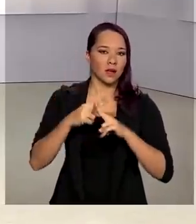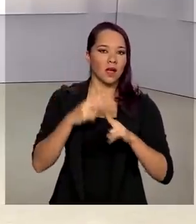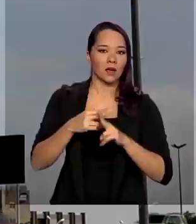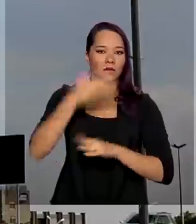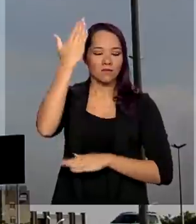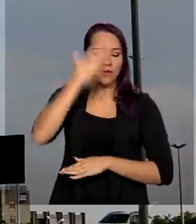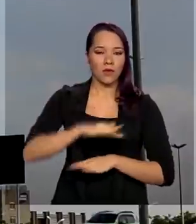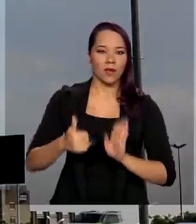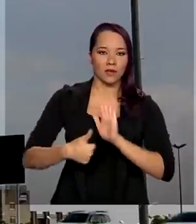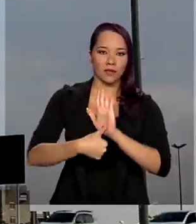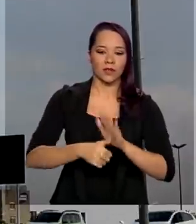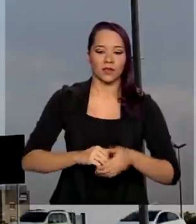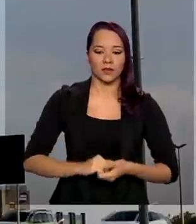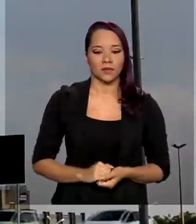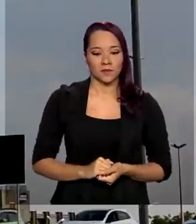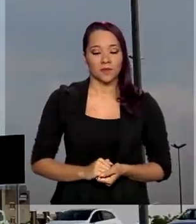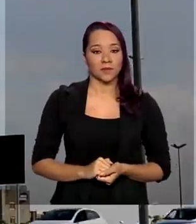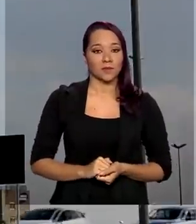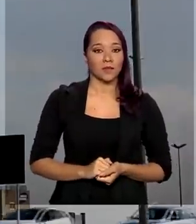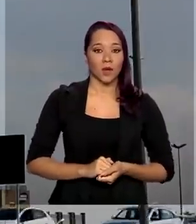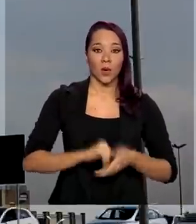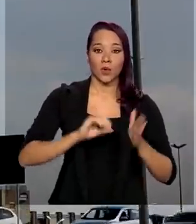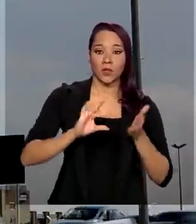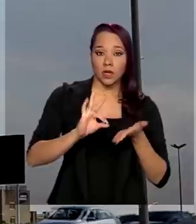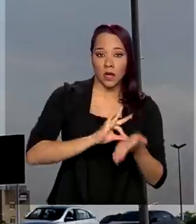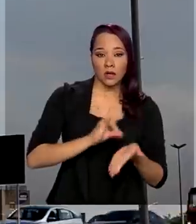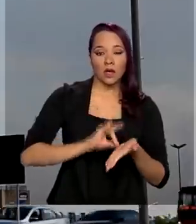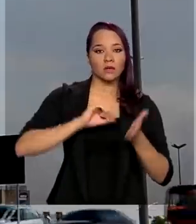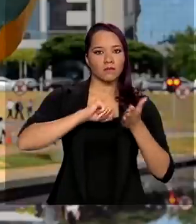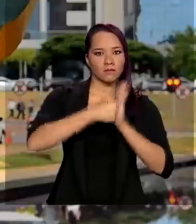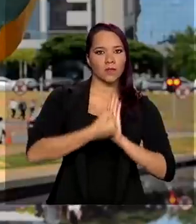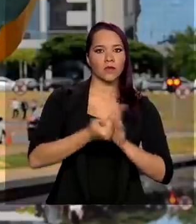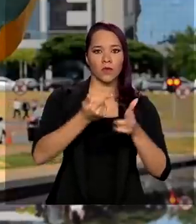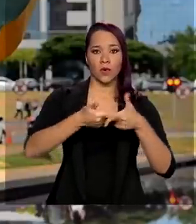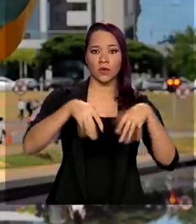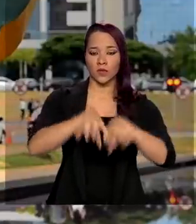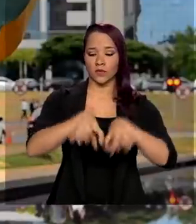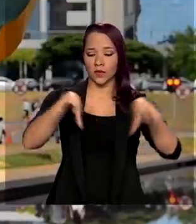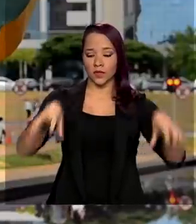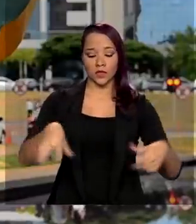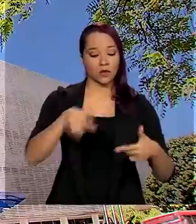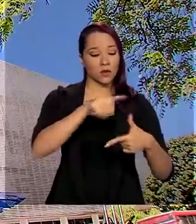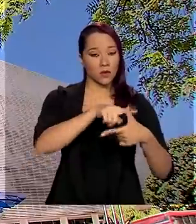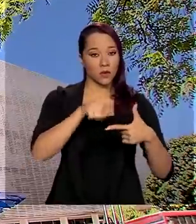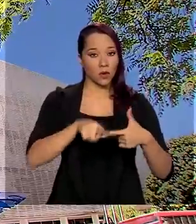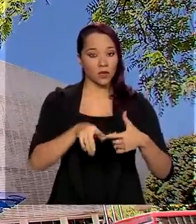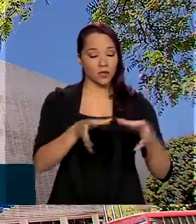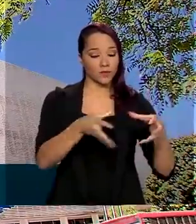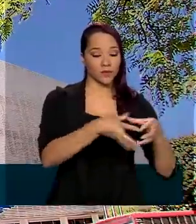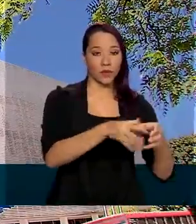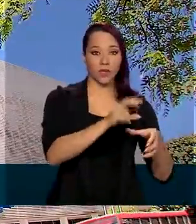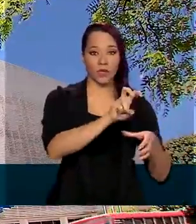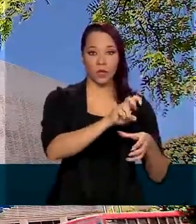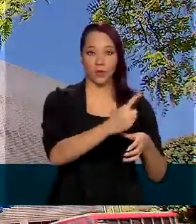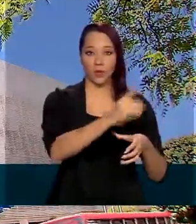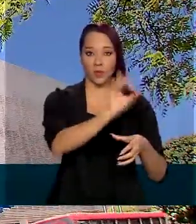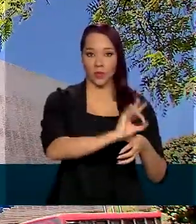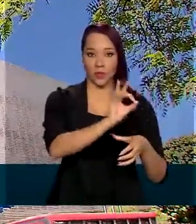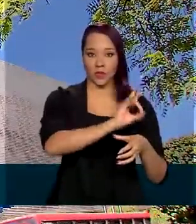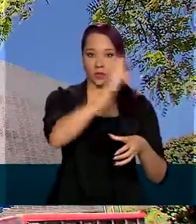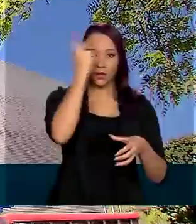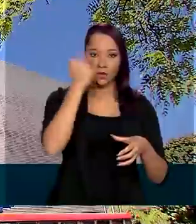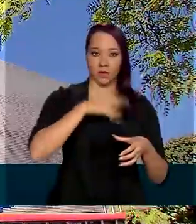Os cadastros bloqueados foram divididos pela Caixa em dois grupos. 51% dos